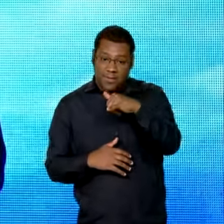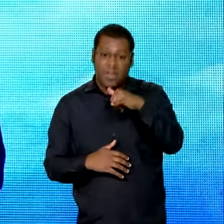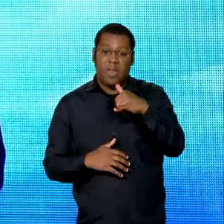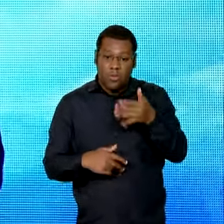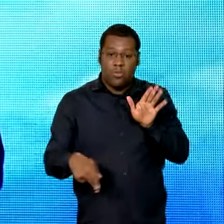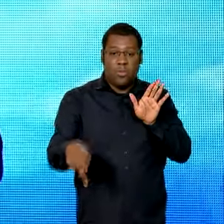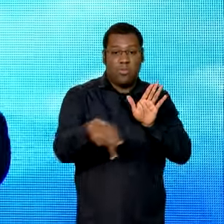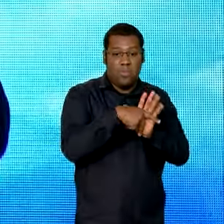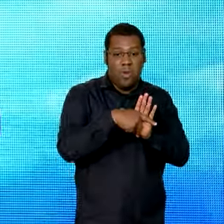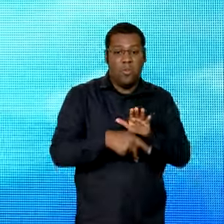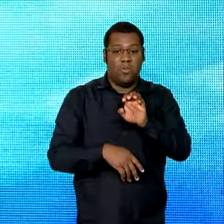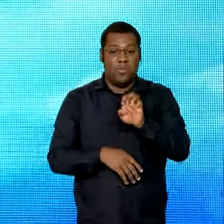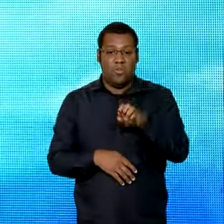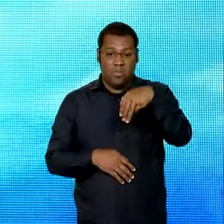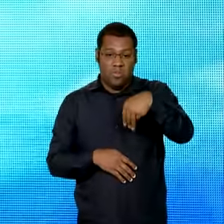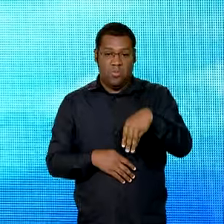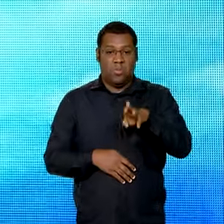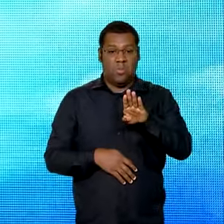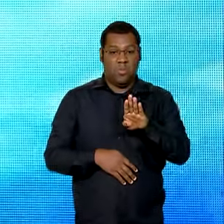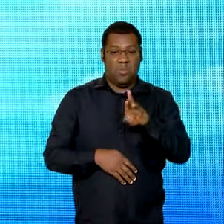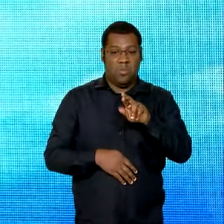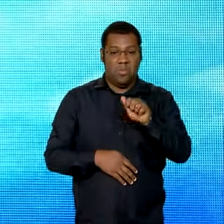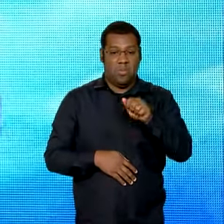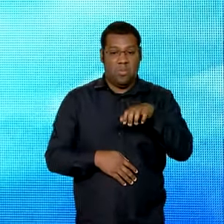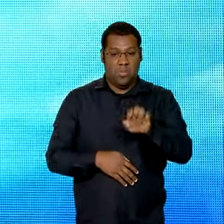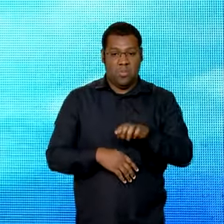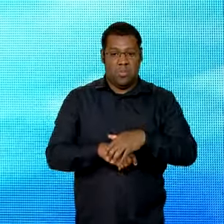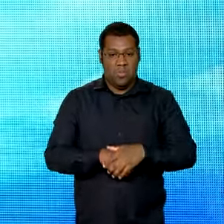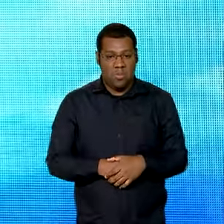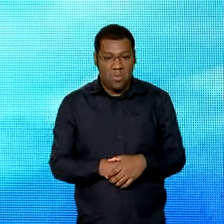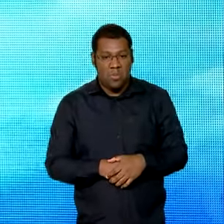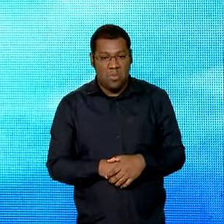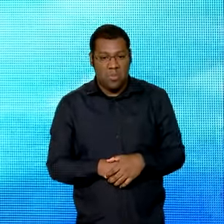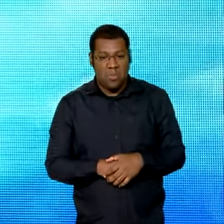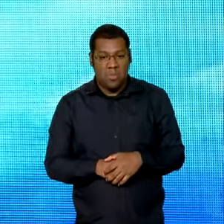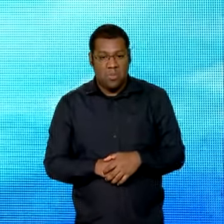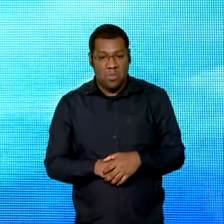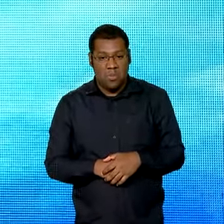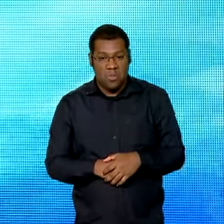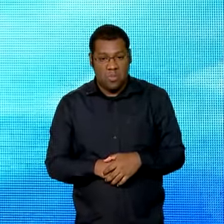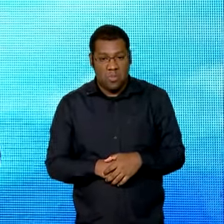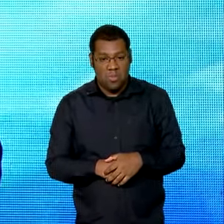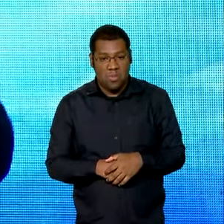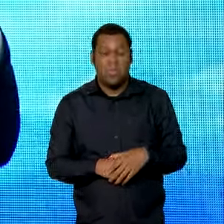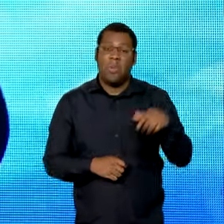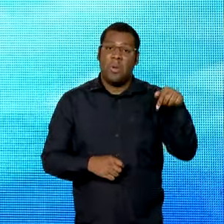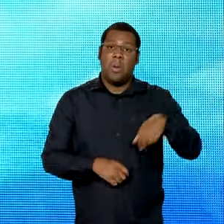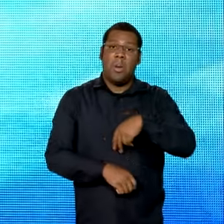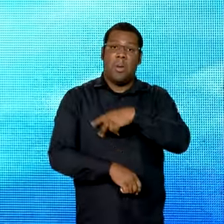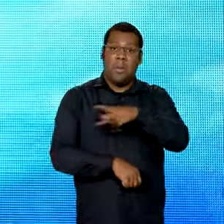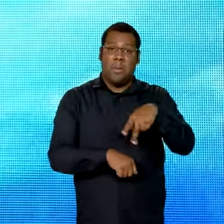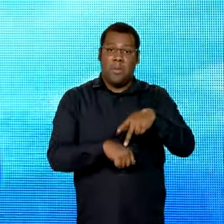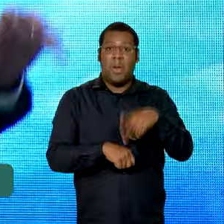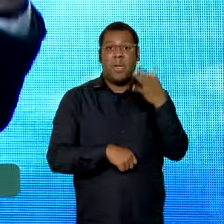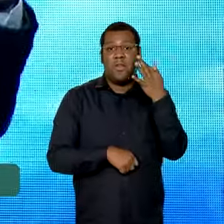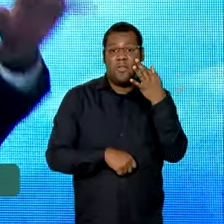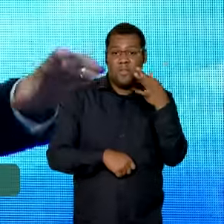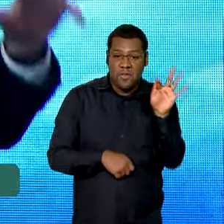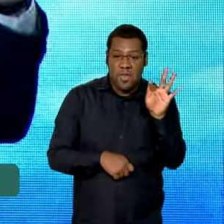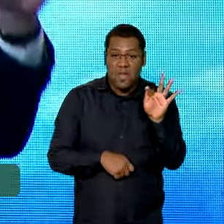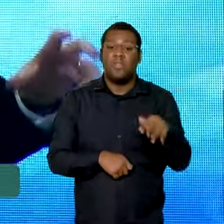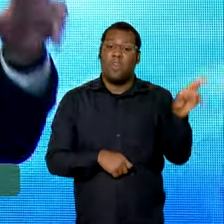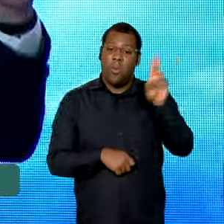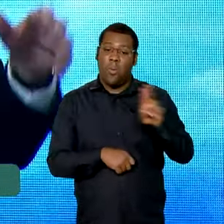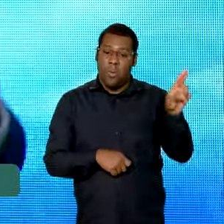aviação, 41% são com aviões da Airbus. E no Brasil, dos